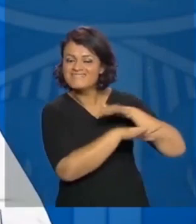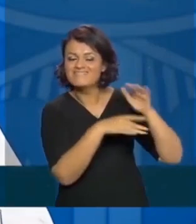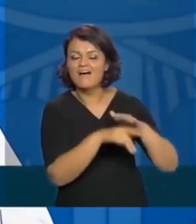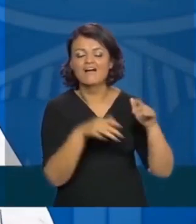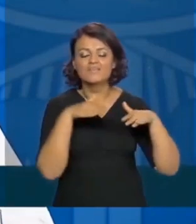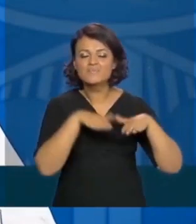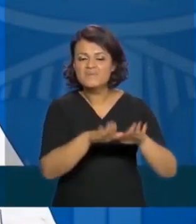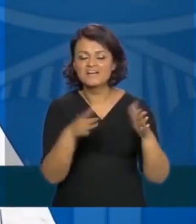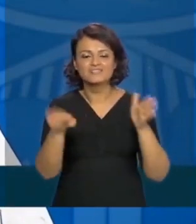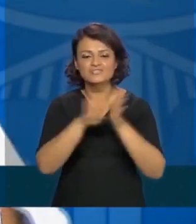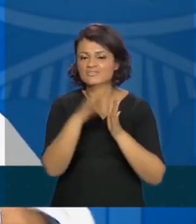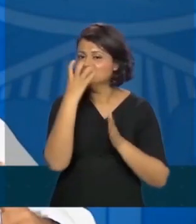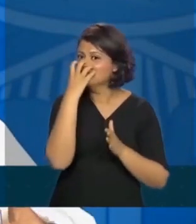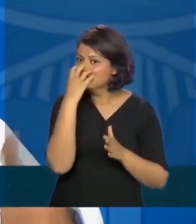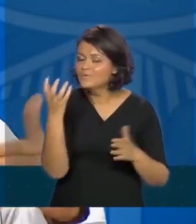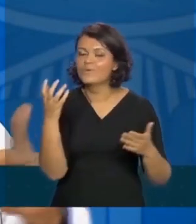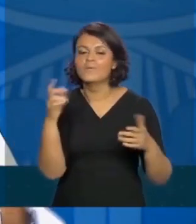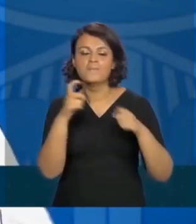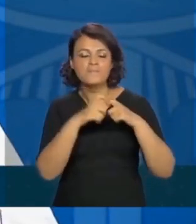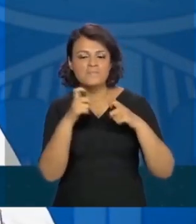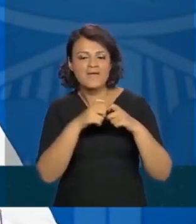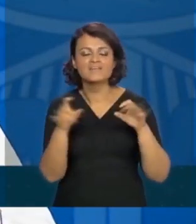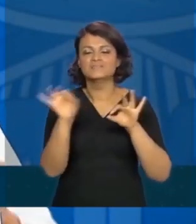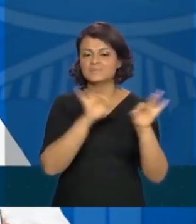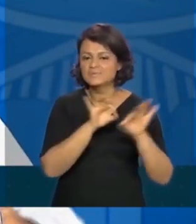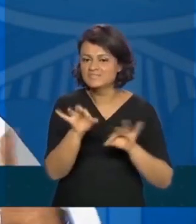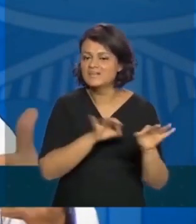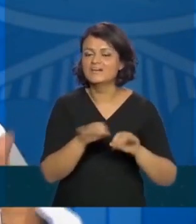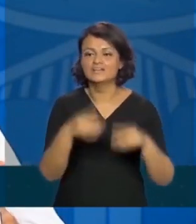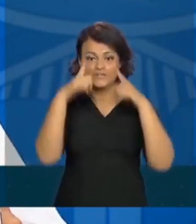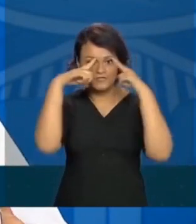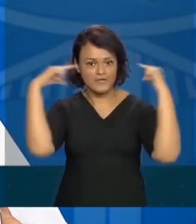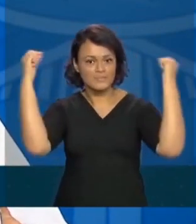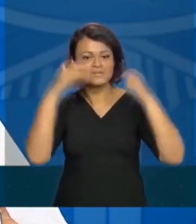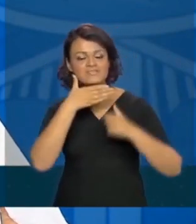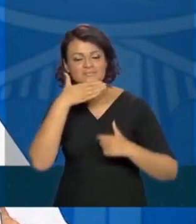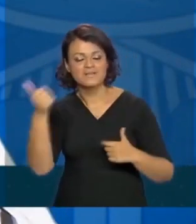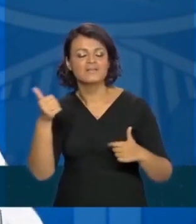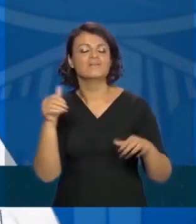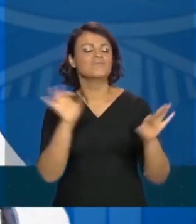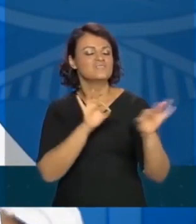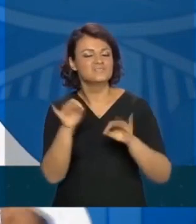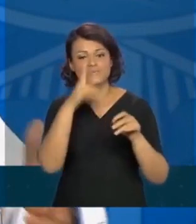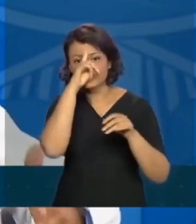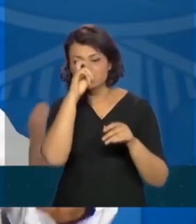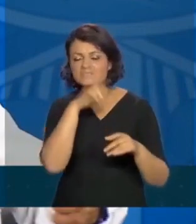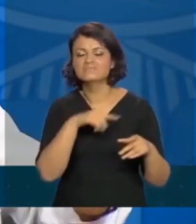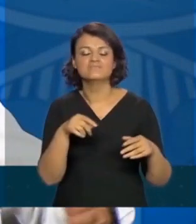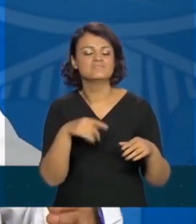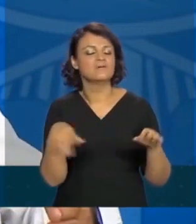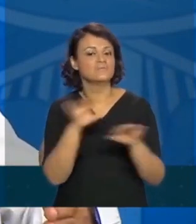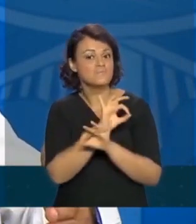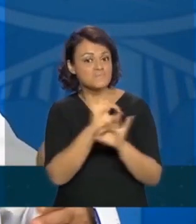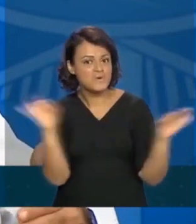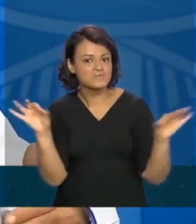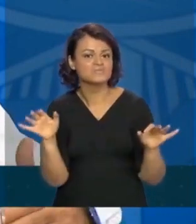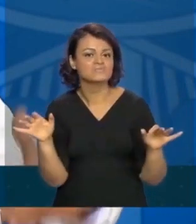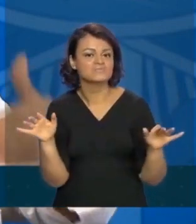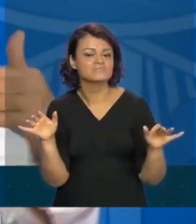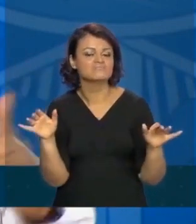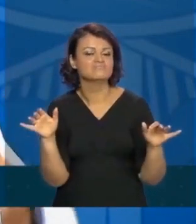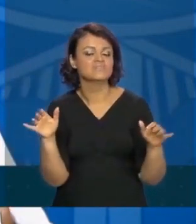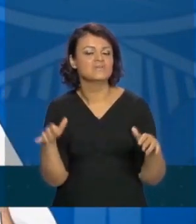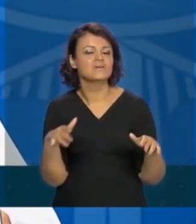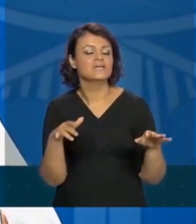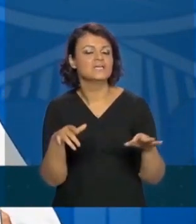nossos operadores estão chegando, nossos médicos estão mais organizados, a enfermagem está melhor organizada, os hospitais de campanha estão melhor instalados,